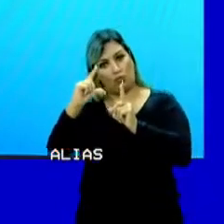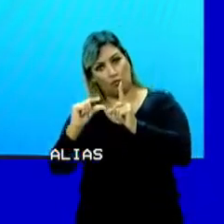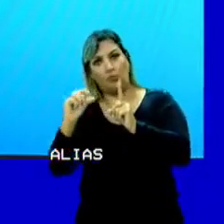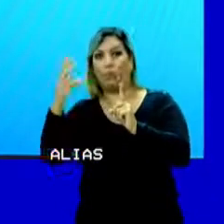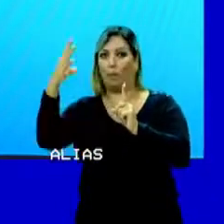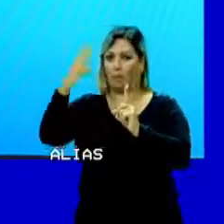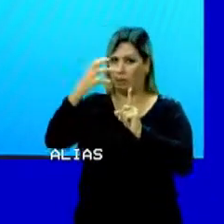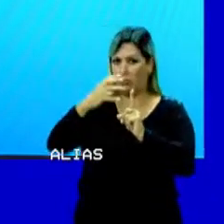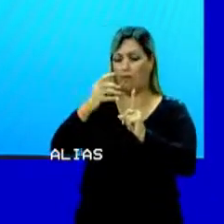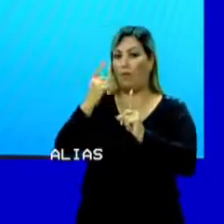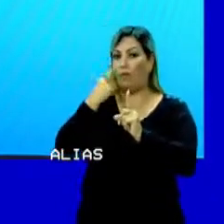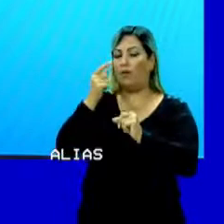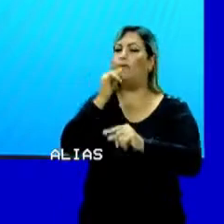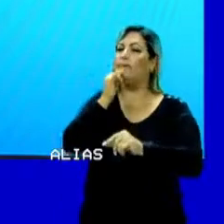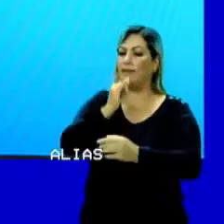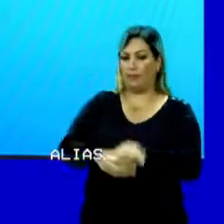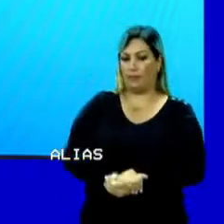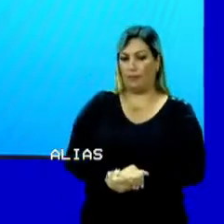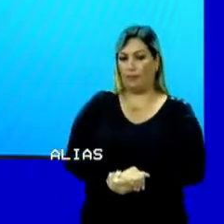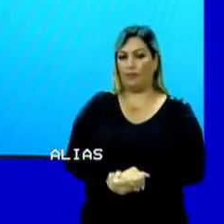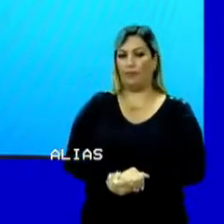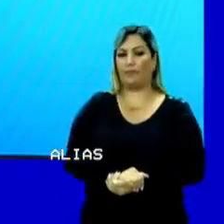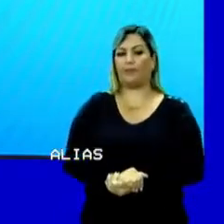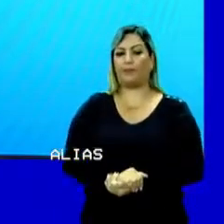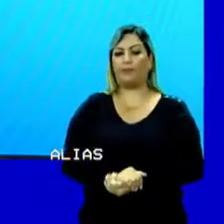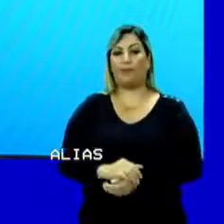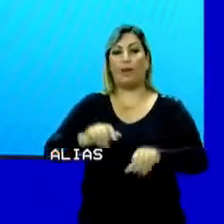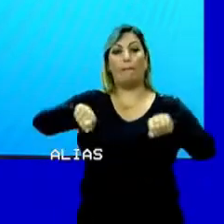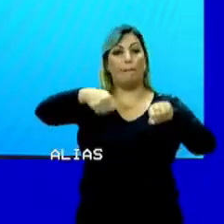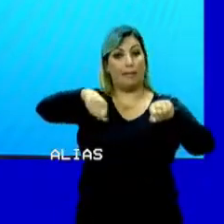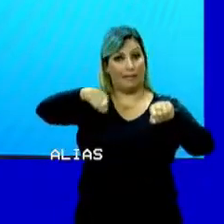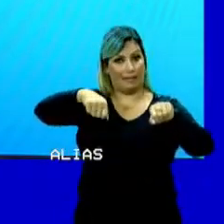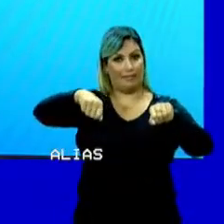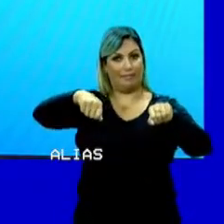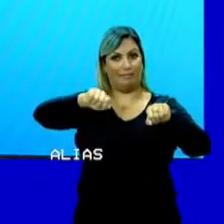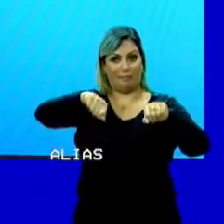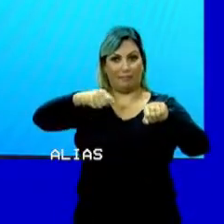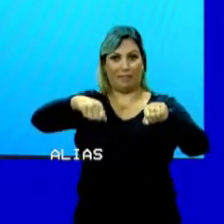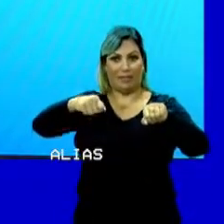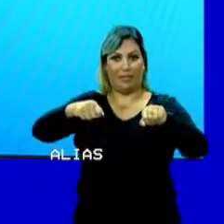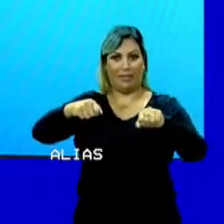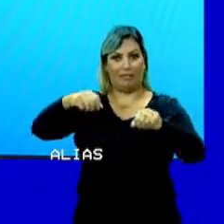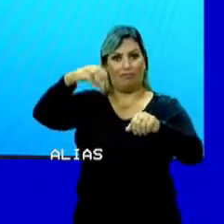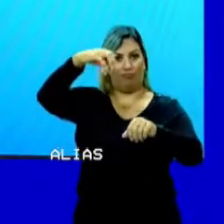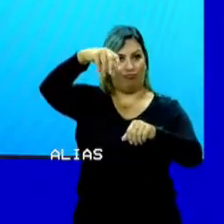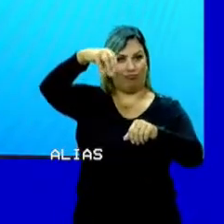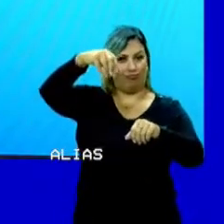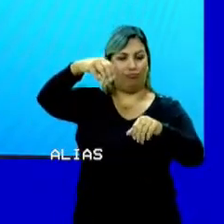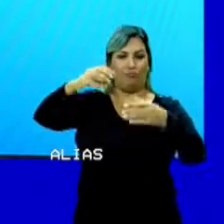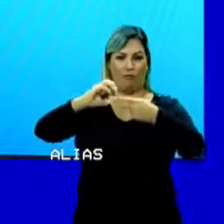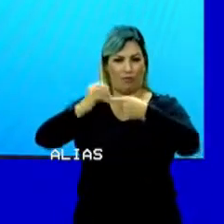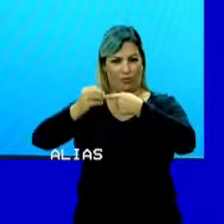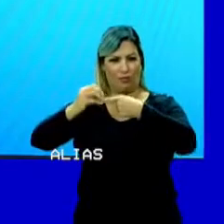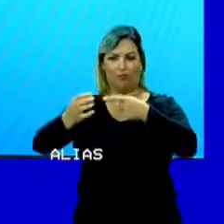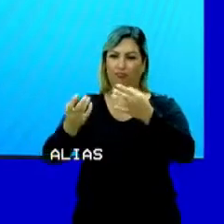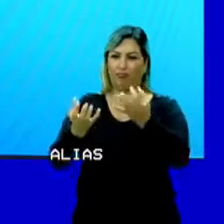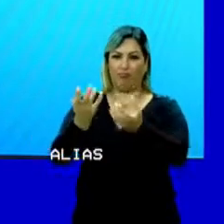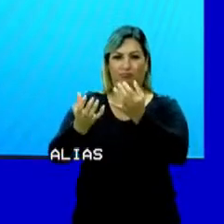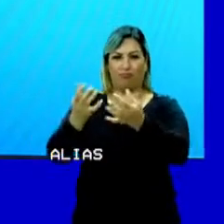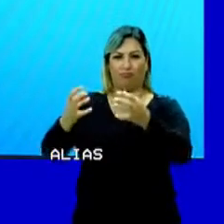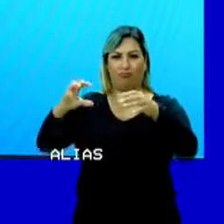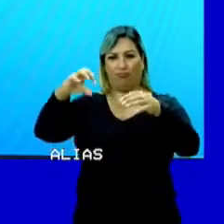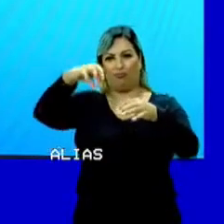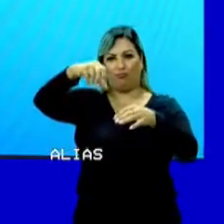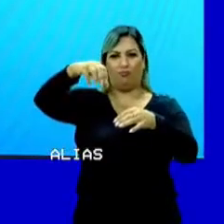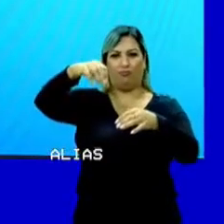Um exemplo de pressão aqui, que a pode observar, é a panela. A panela de pressão propriamente dita. Pode perceber que a pressão ali, ó,